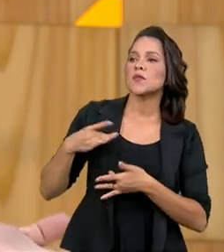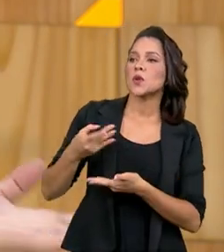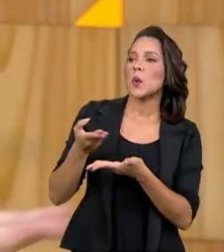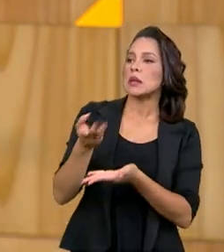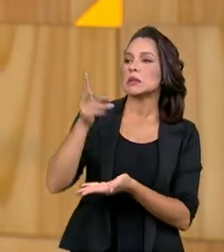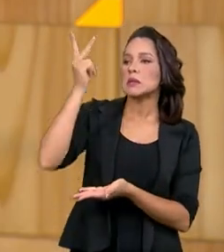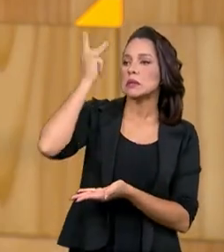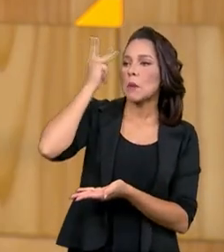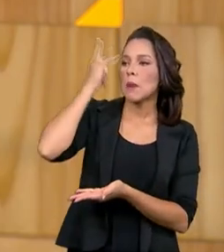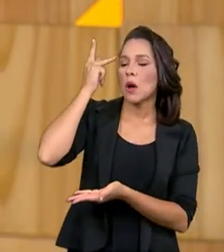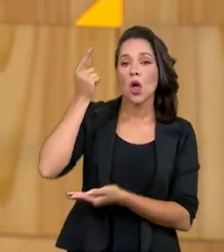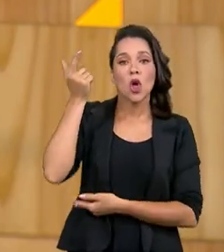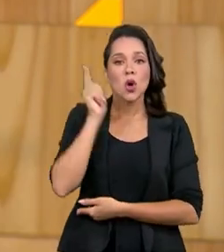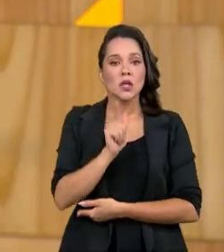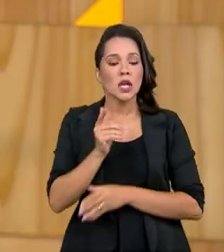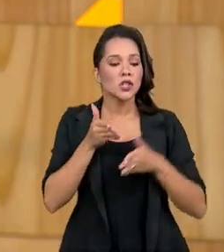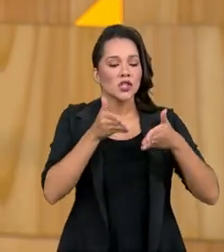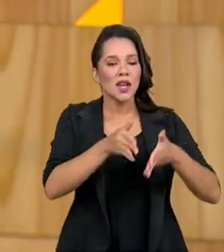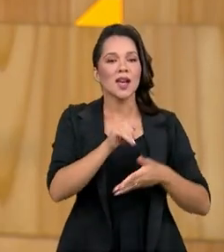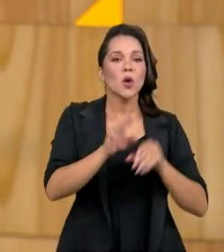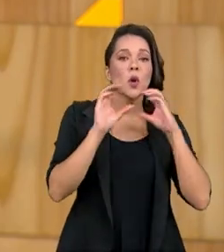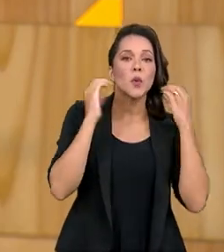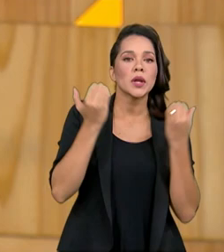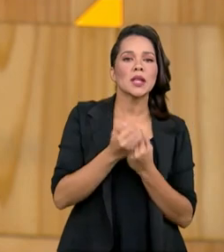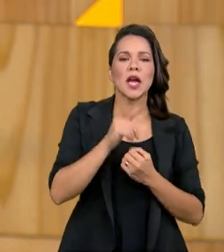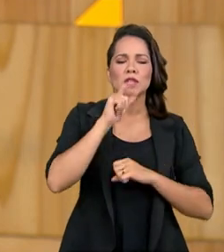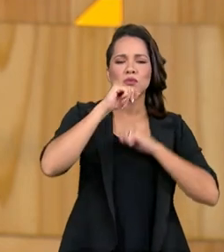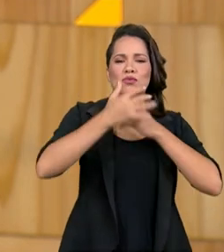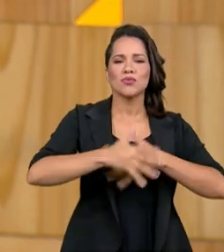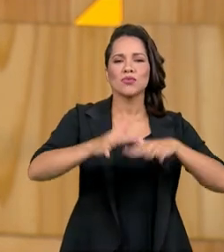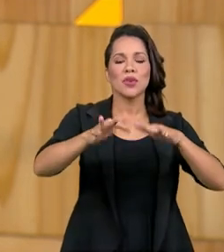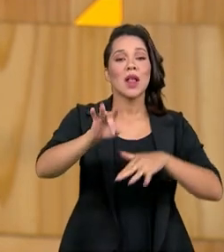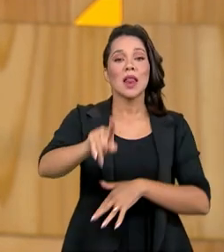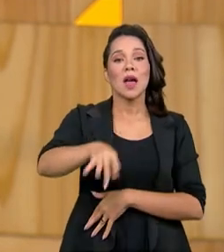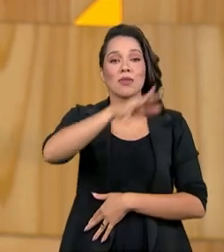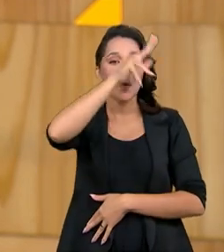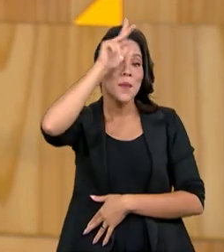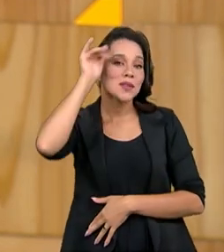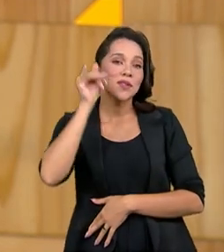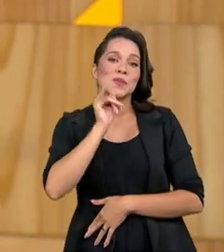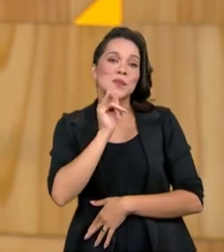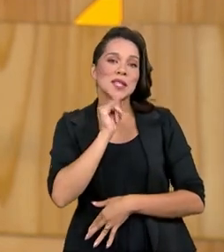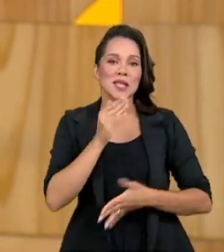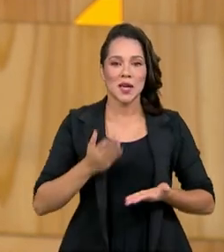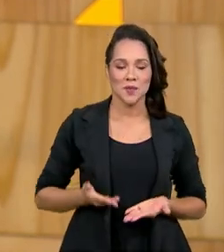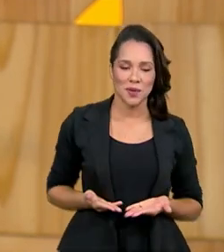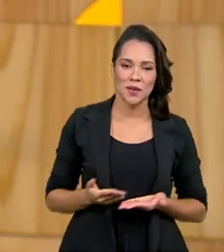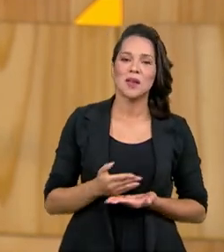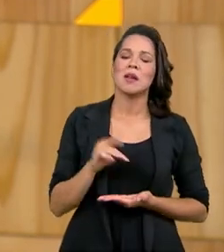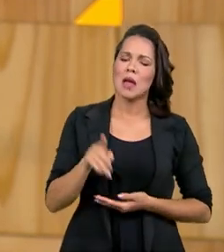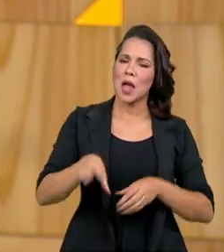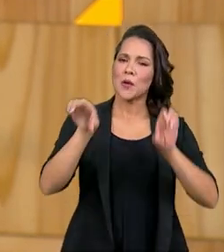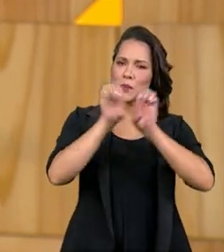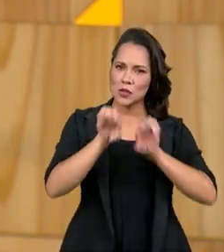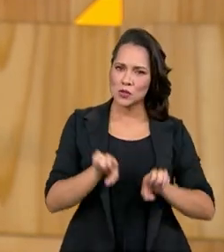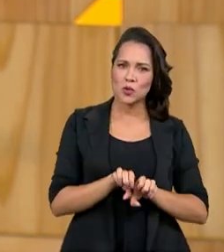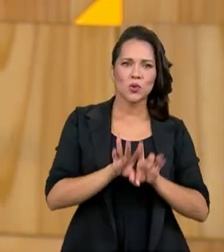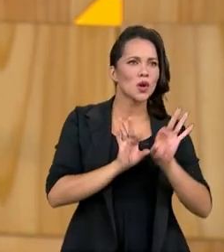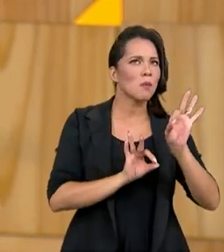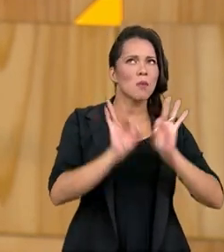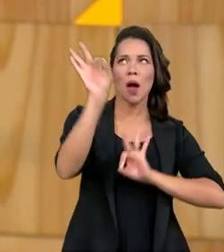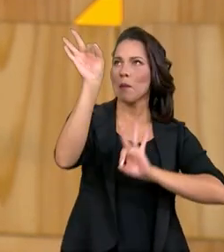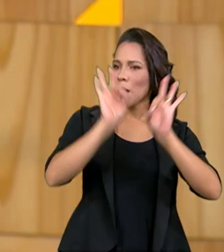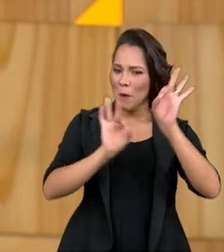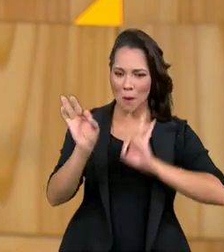em São Paulo e conseguem fazer chegar numa comunidade ribeirinha do Amazonas. Então é uma estrutura logística muito